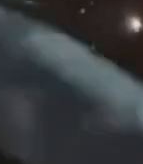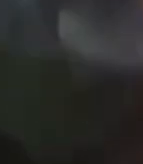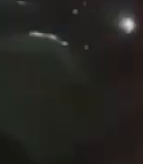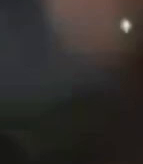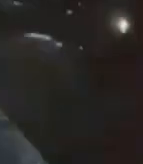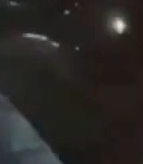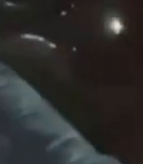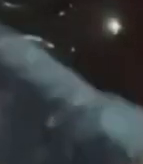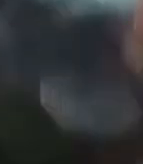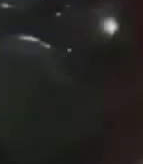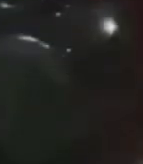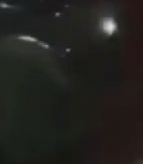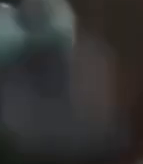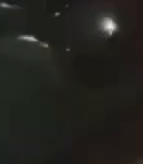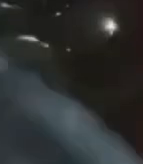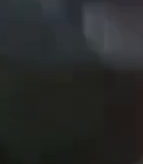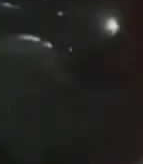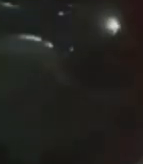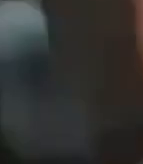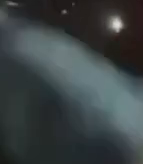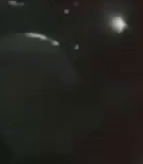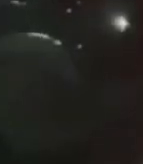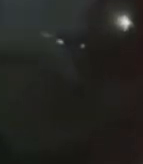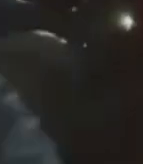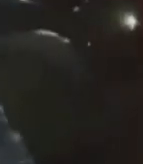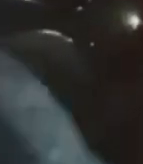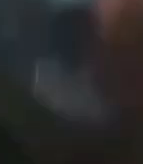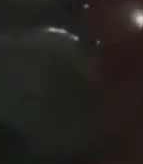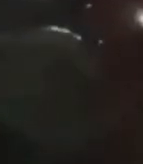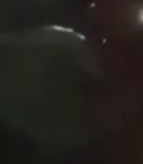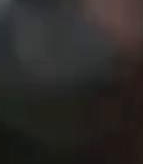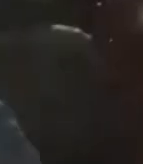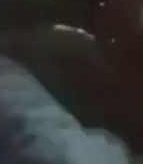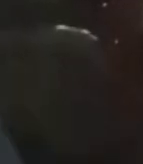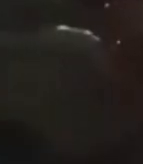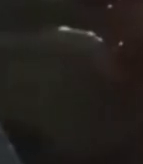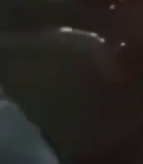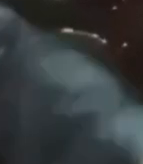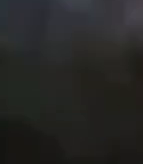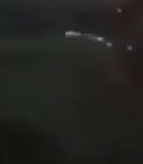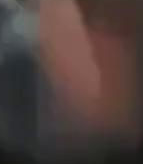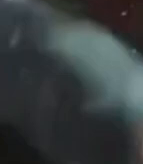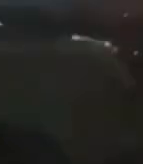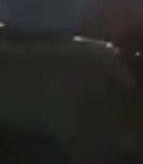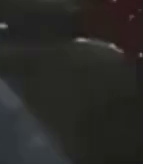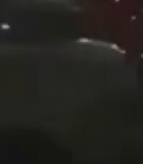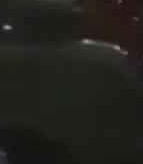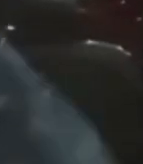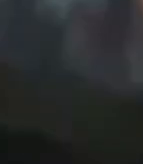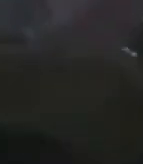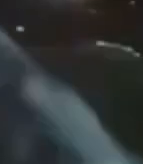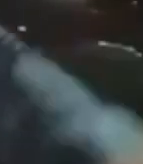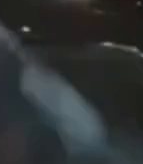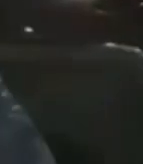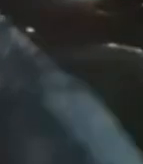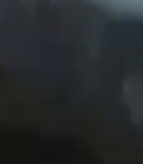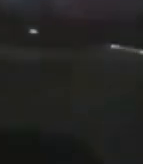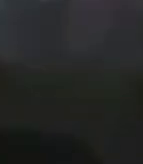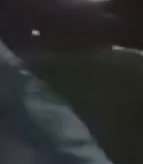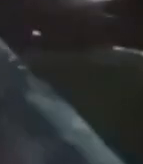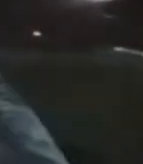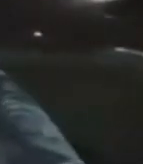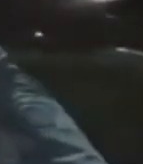vocês me ajudem. Me ajudem a ter mais segurança nessas quatro cidades. Eu peço mais uma vez. Por favor,